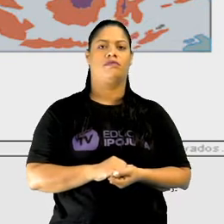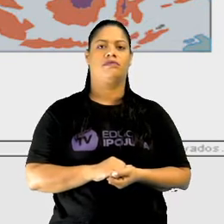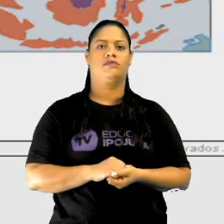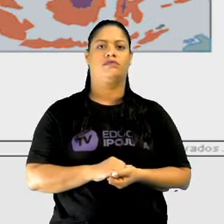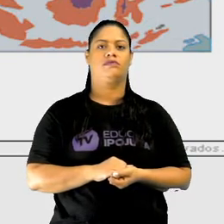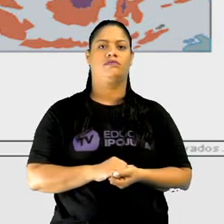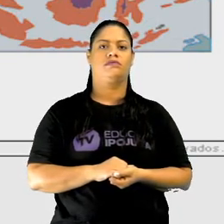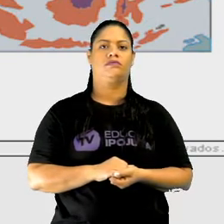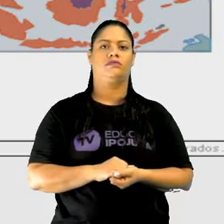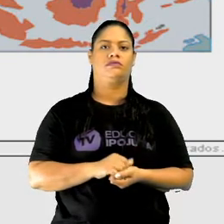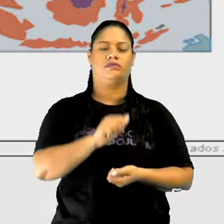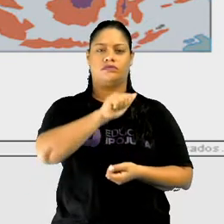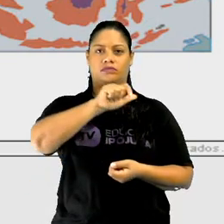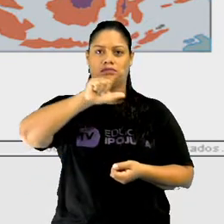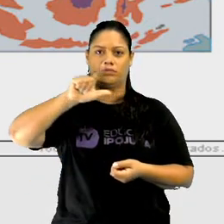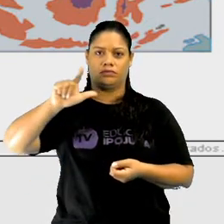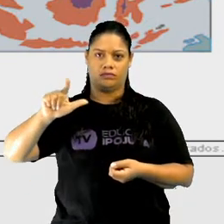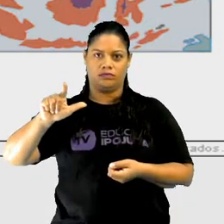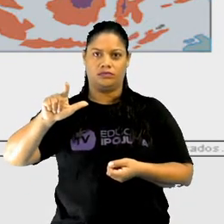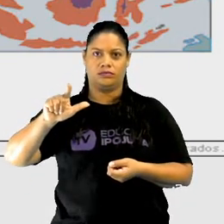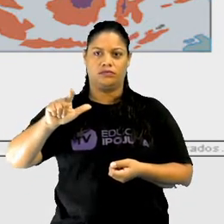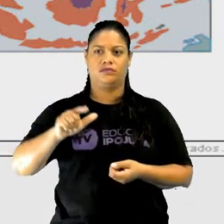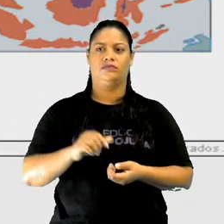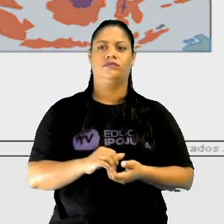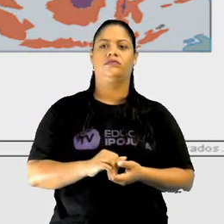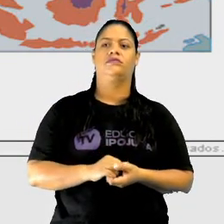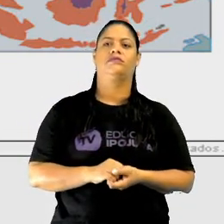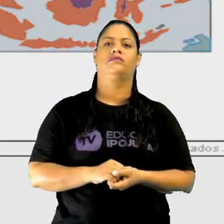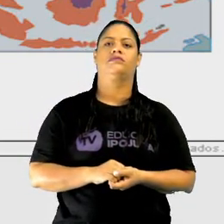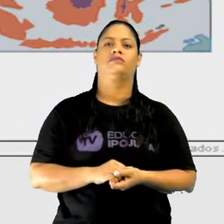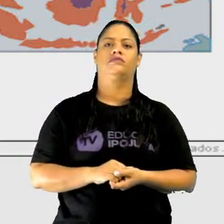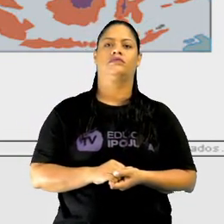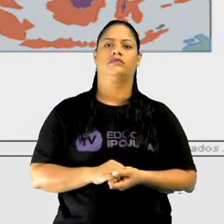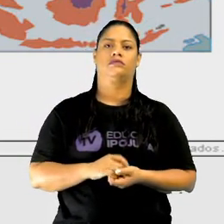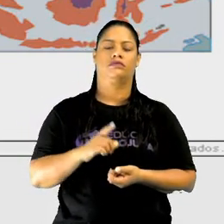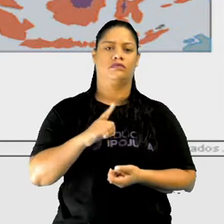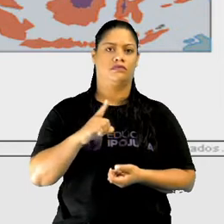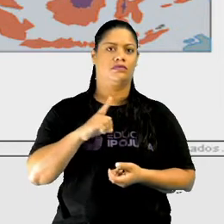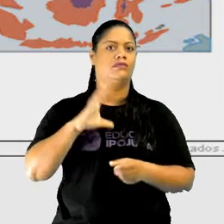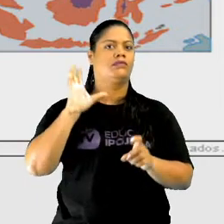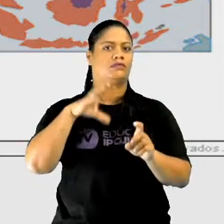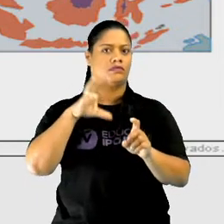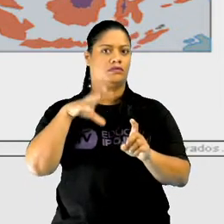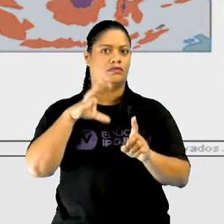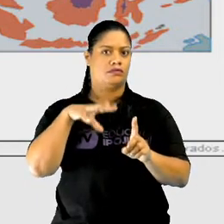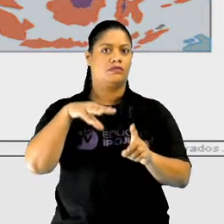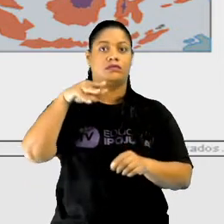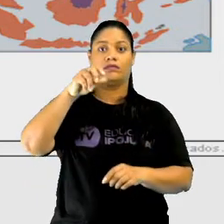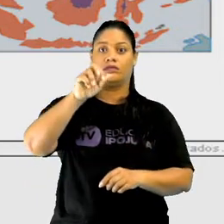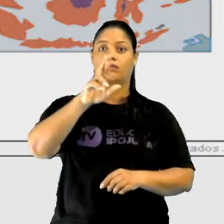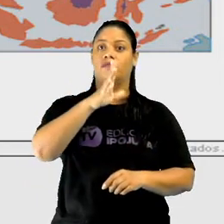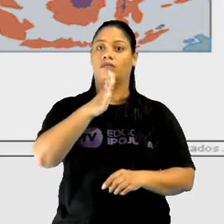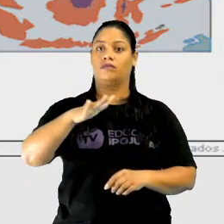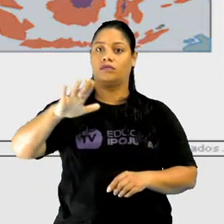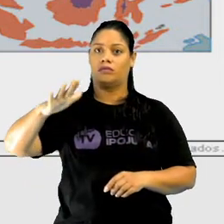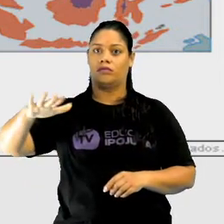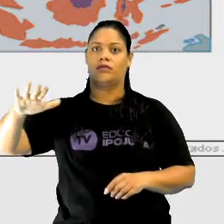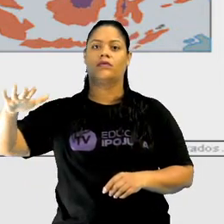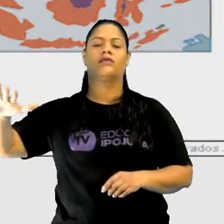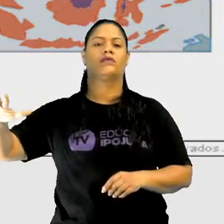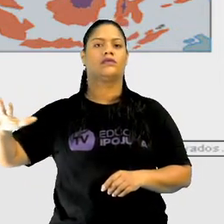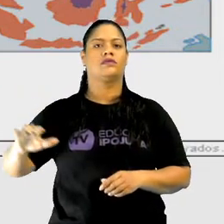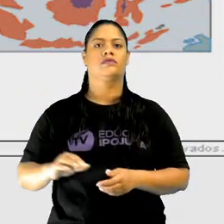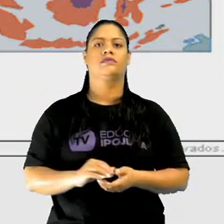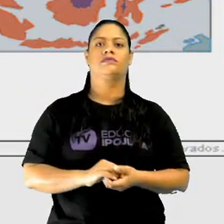Naquela parte azulzinha aqui perto da Europa, a gente tem a influência do mar Mediterrâneo, então a gente tem o clima